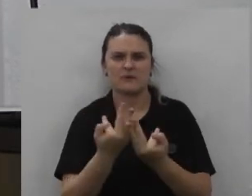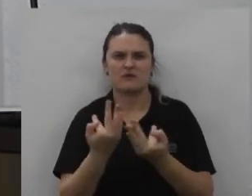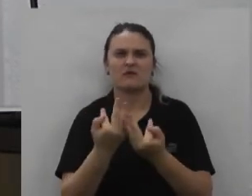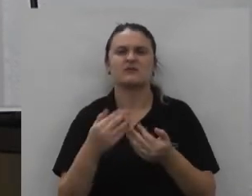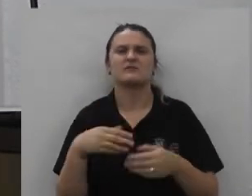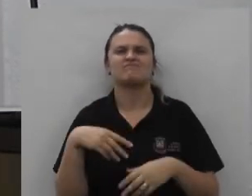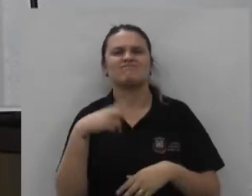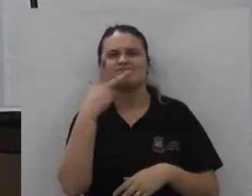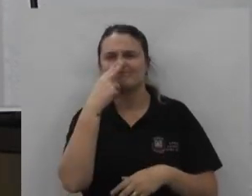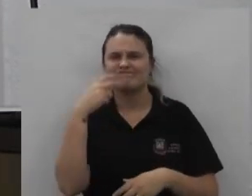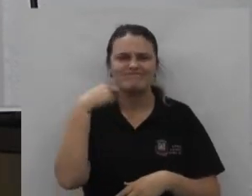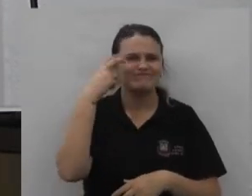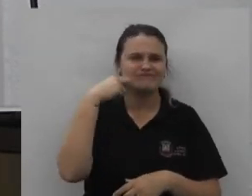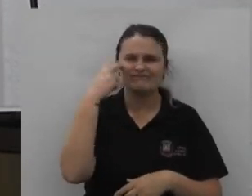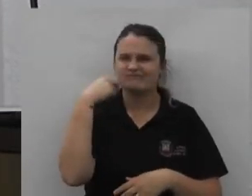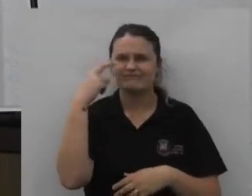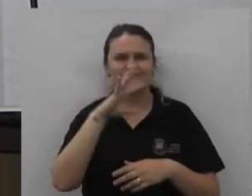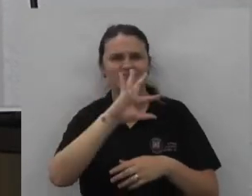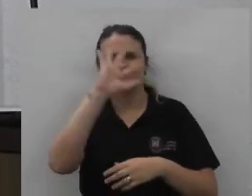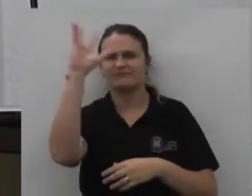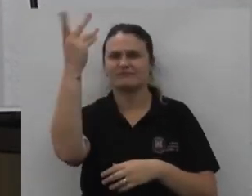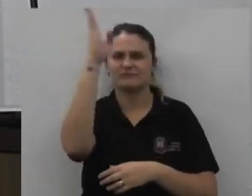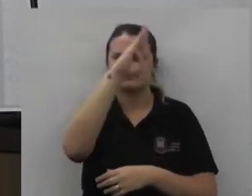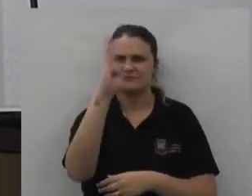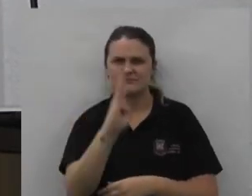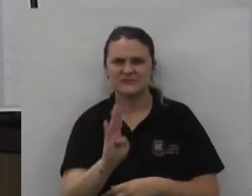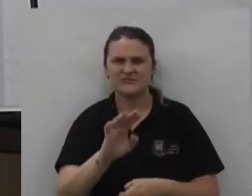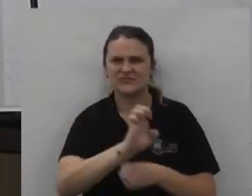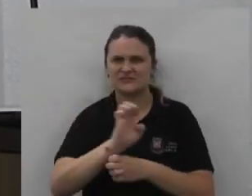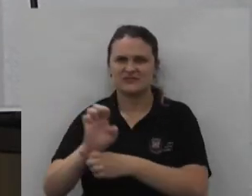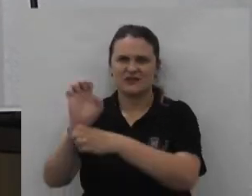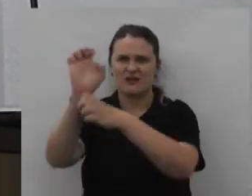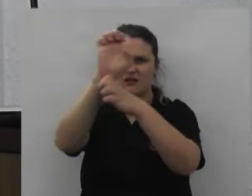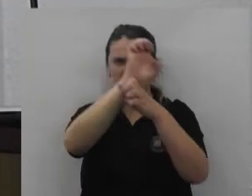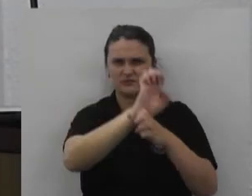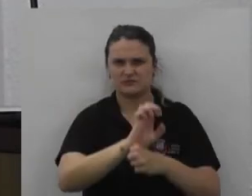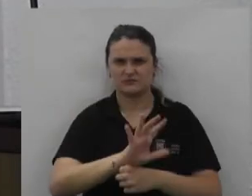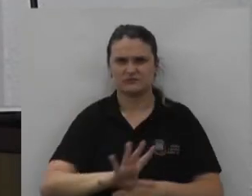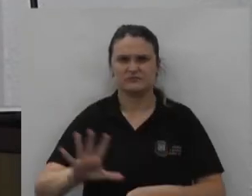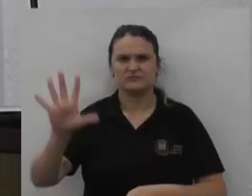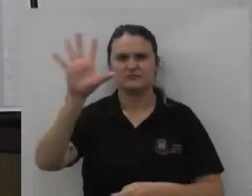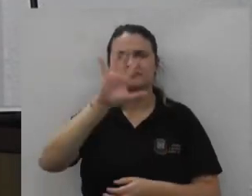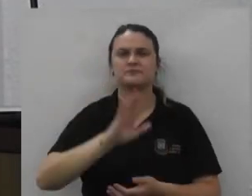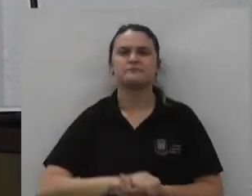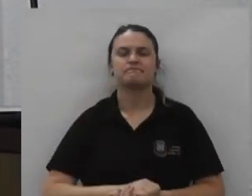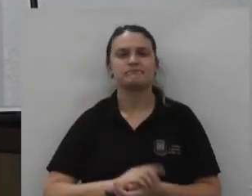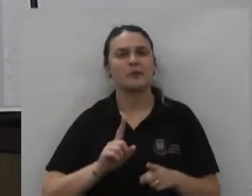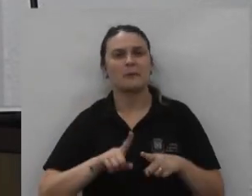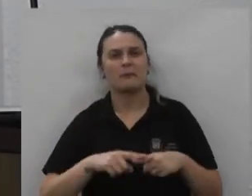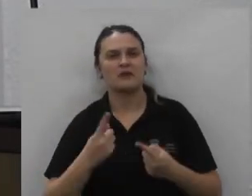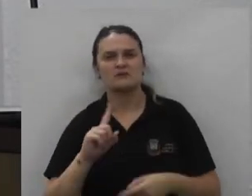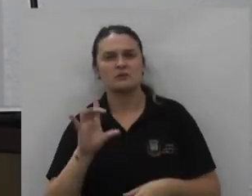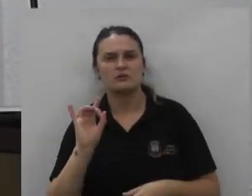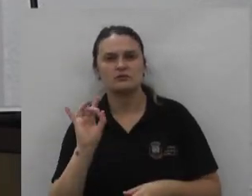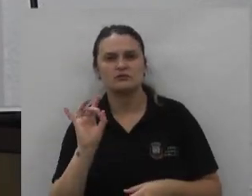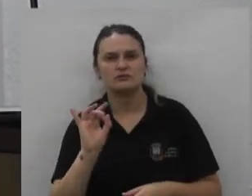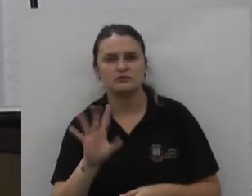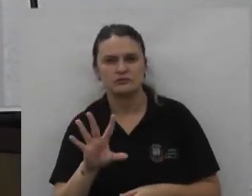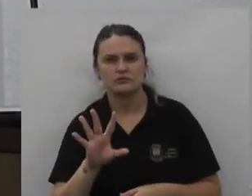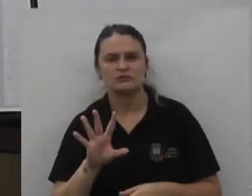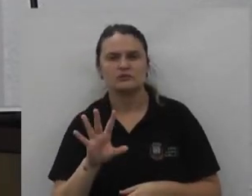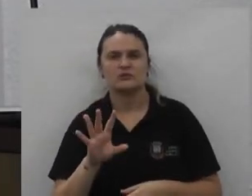vergonheiras a nível nacional de todos os estados mas não foi só